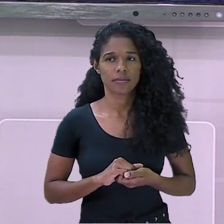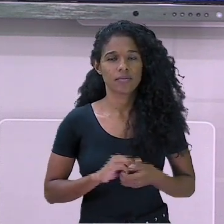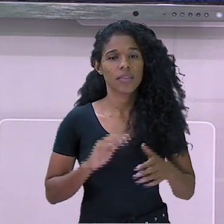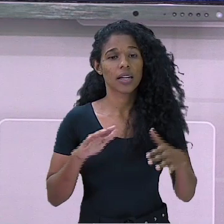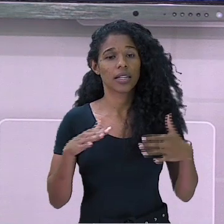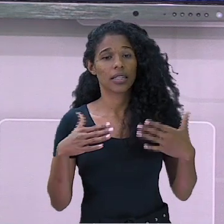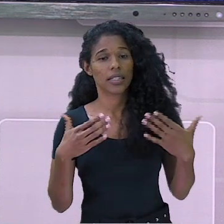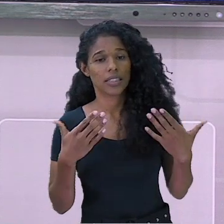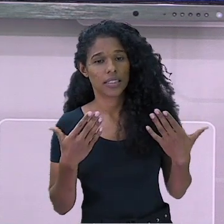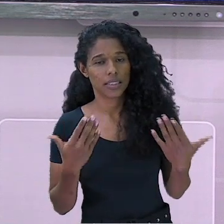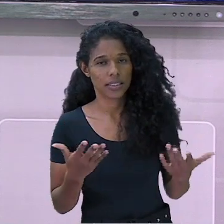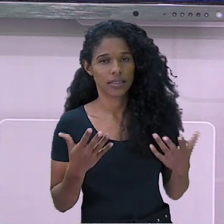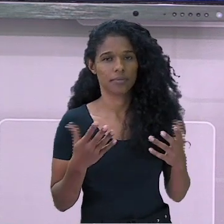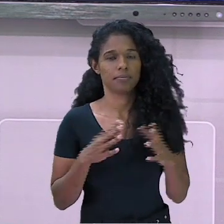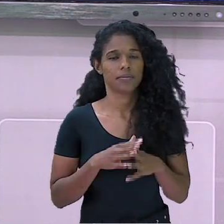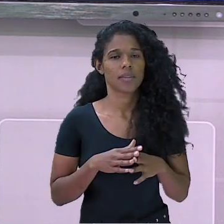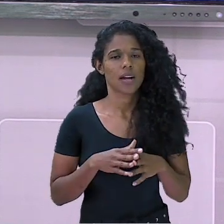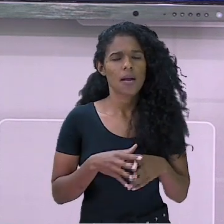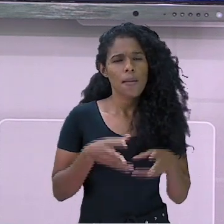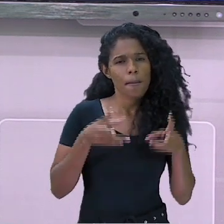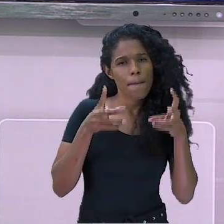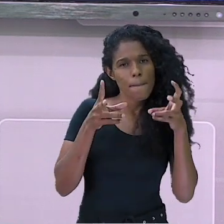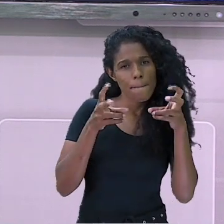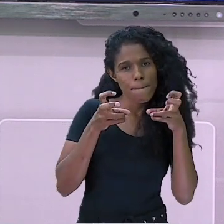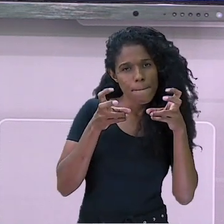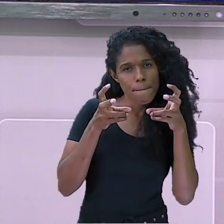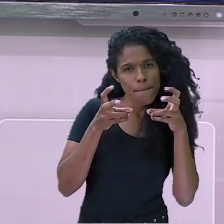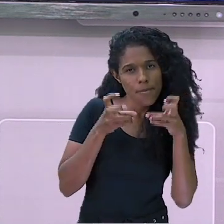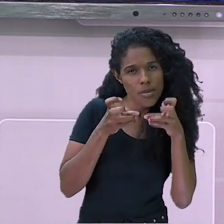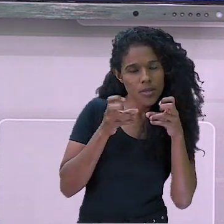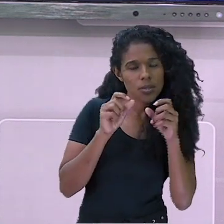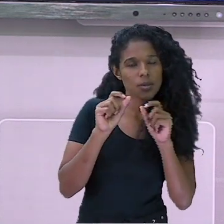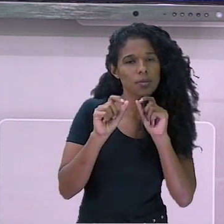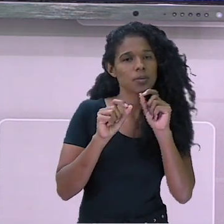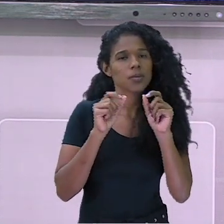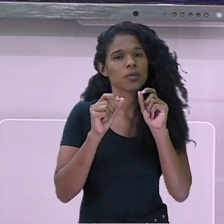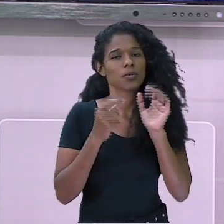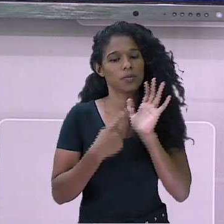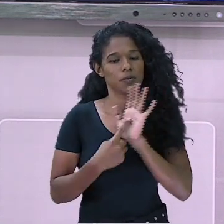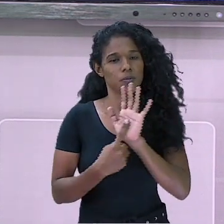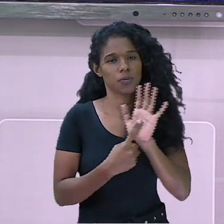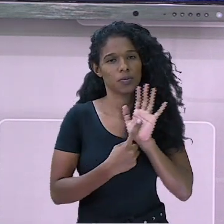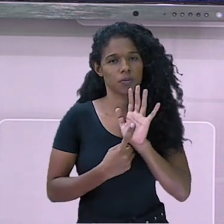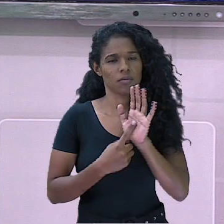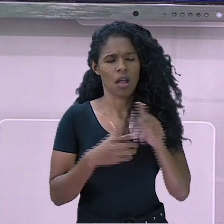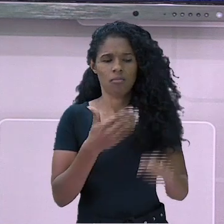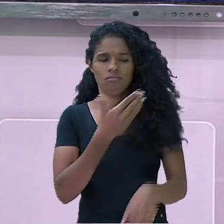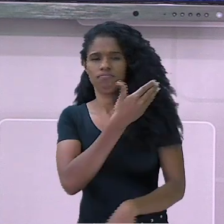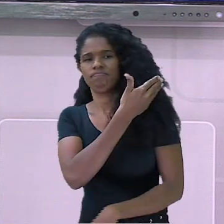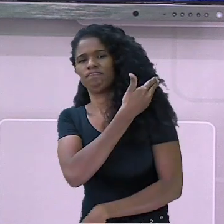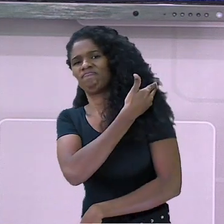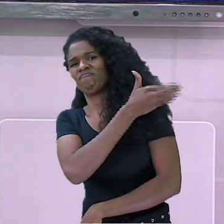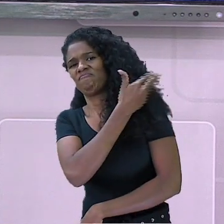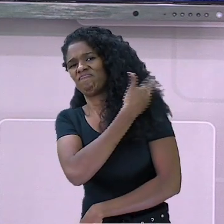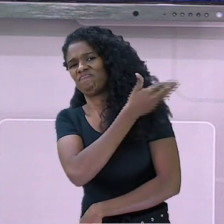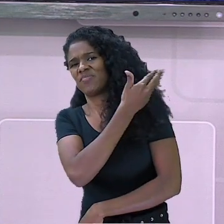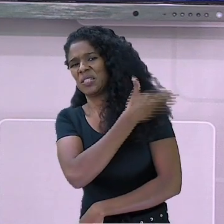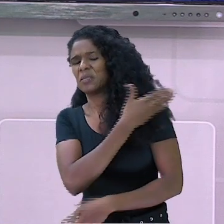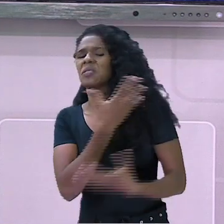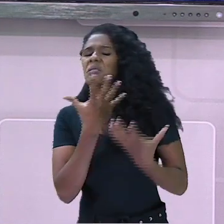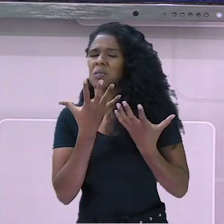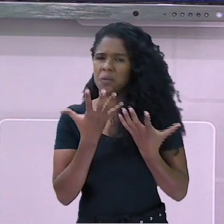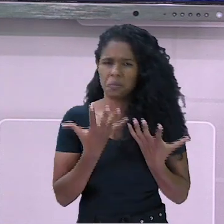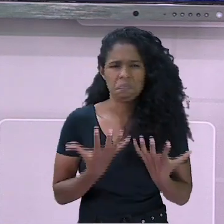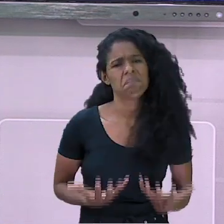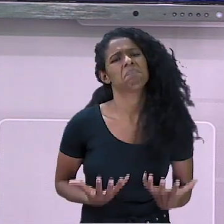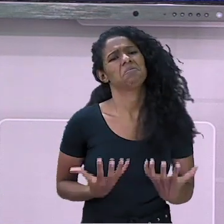Ei, ouça com atenção o que eu vou lhe falar. O preconceito é um fardo, um